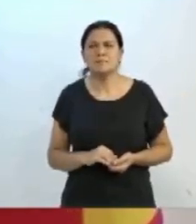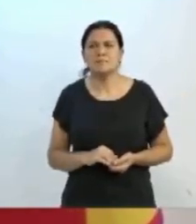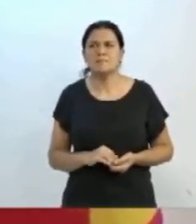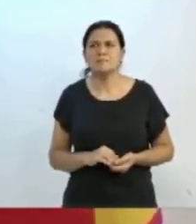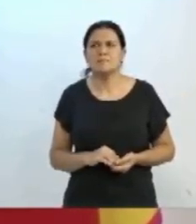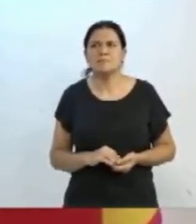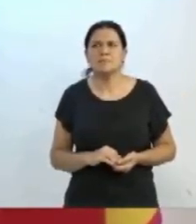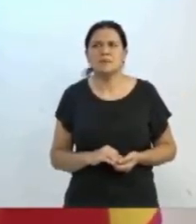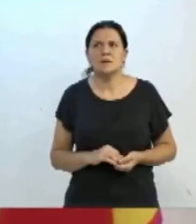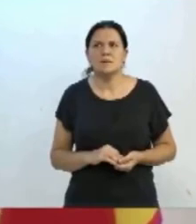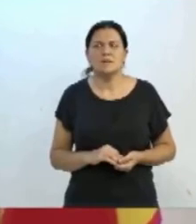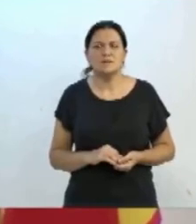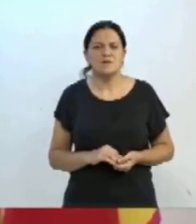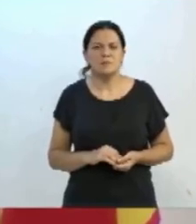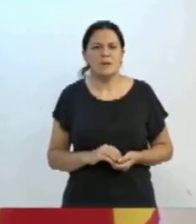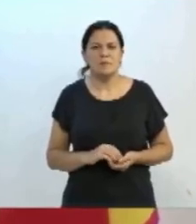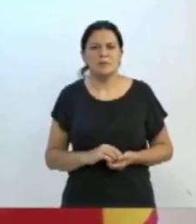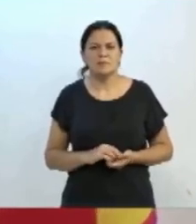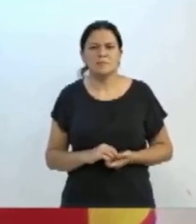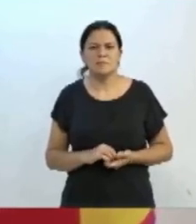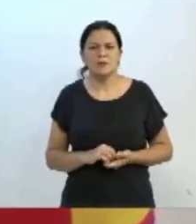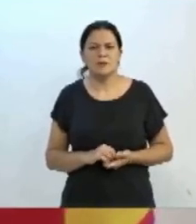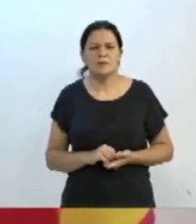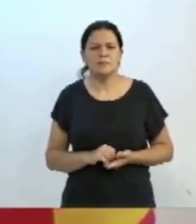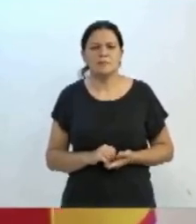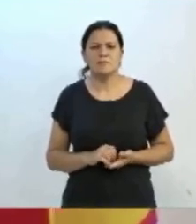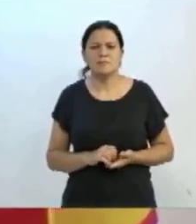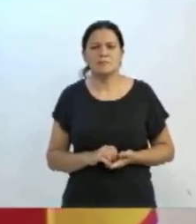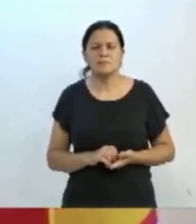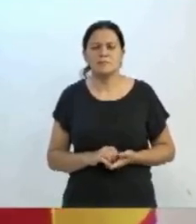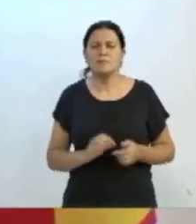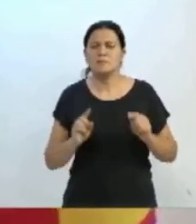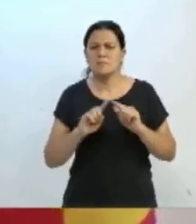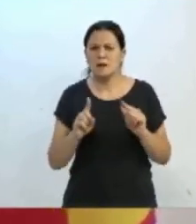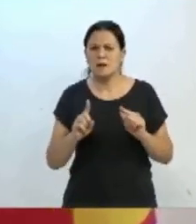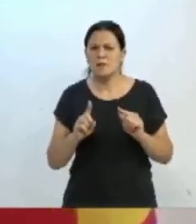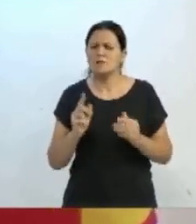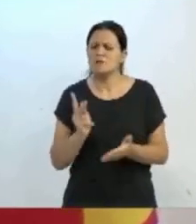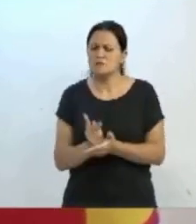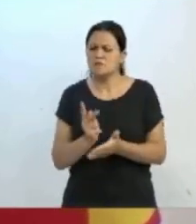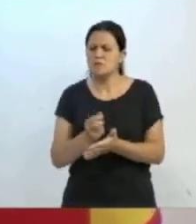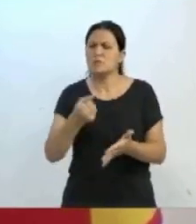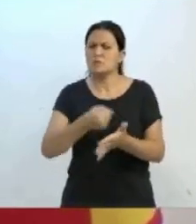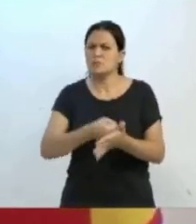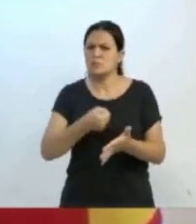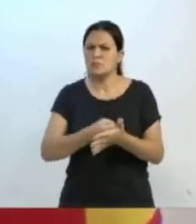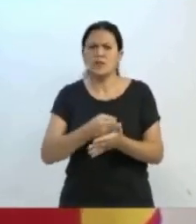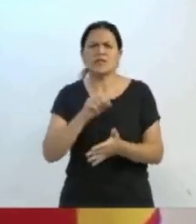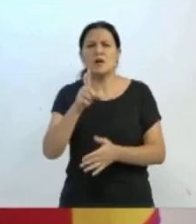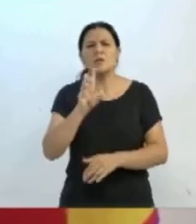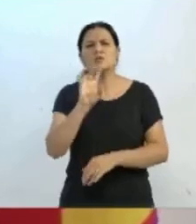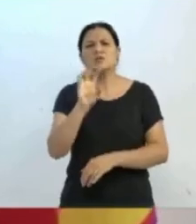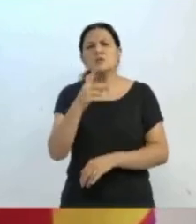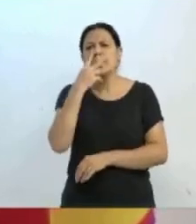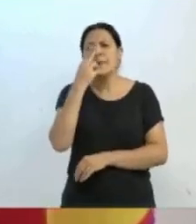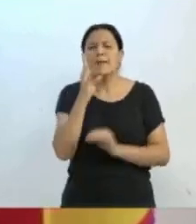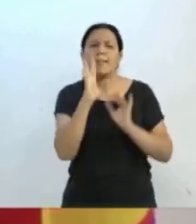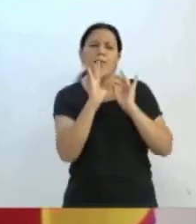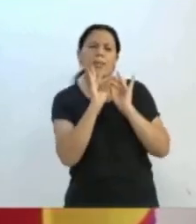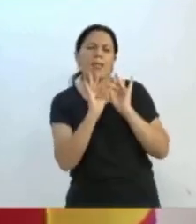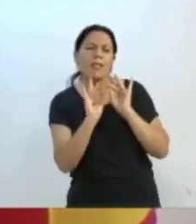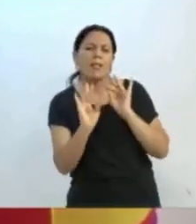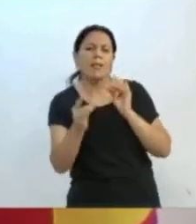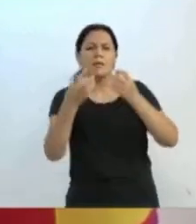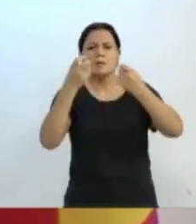vir aqui e cobrar o que tem que ser cobrado. Não vou ficar fazendo discurso para encher linguiça. Eu vou cobrar